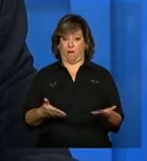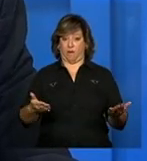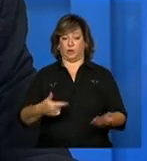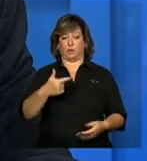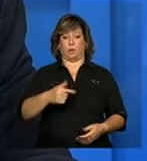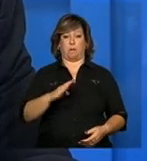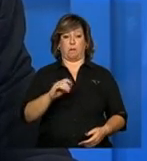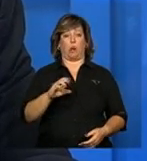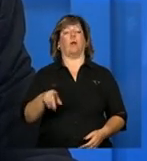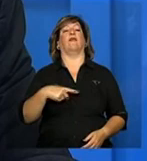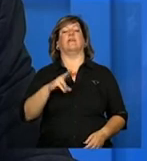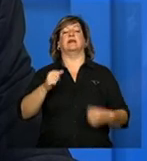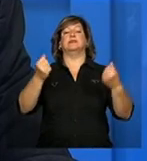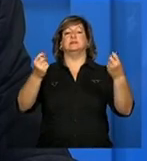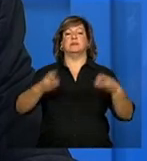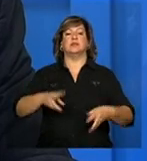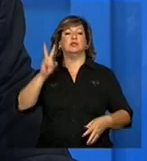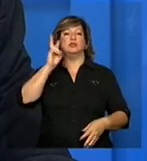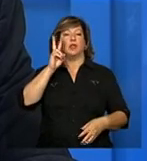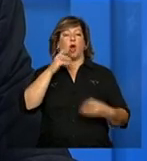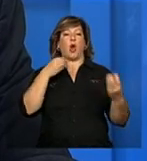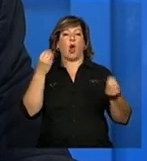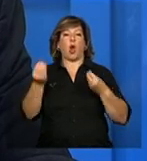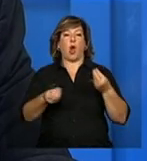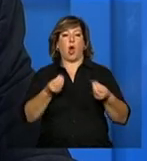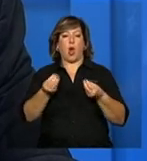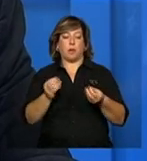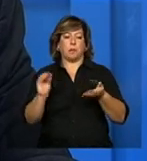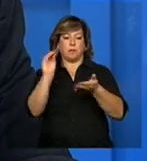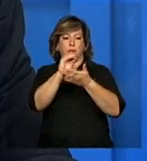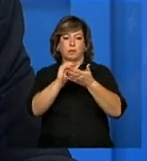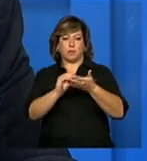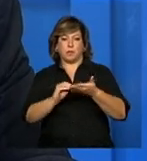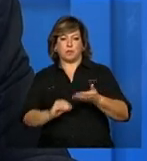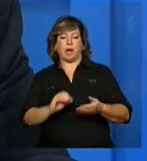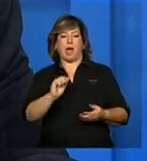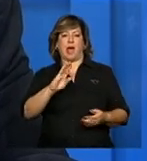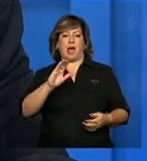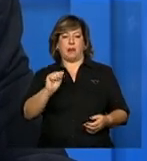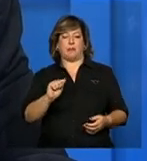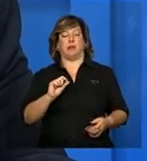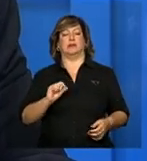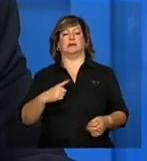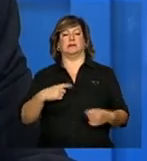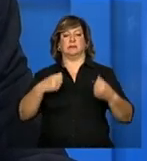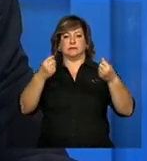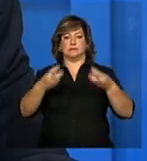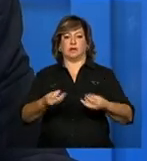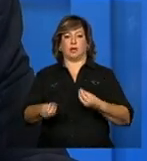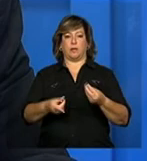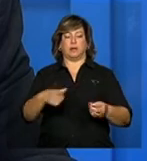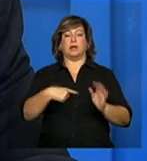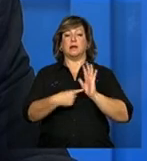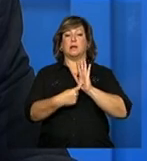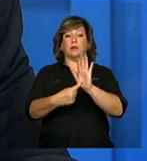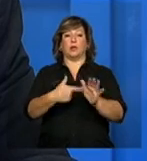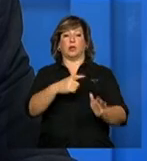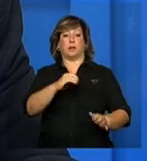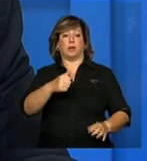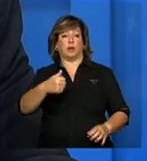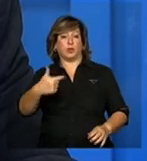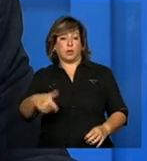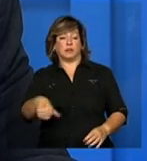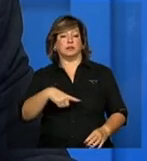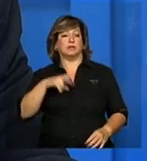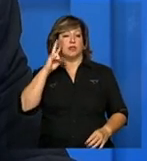tratar do preenchimento da aba dos serviços socioassistenciais do demonstrativo 2012. E quem vai falar sobre